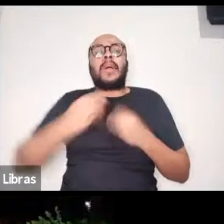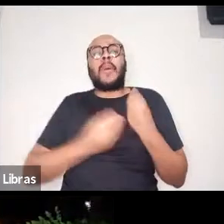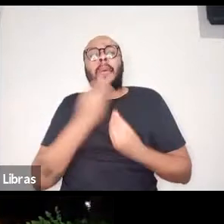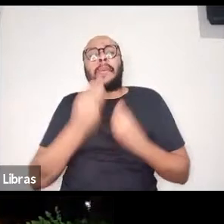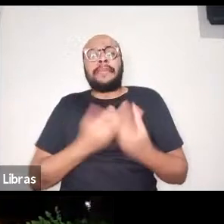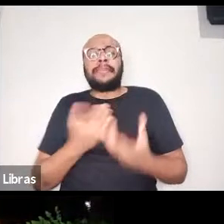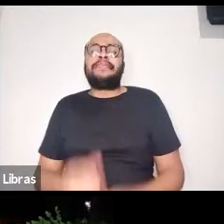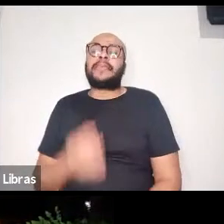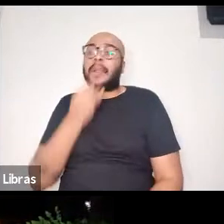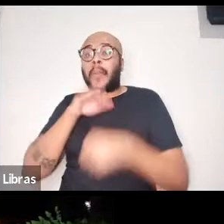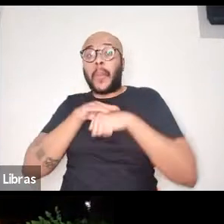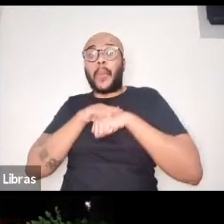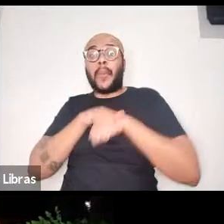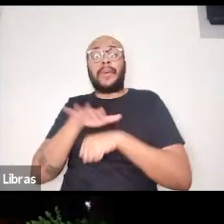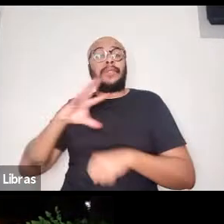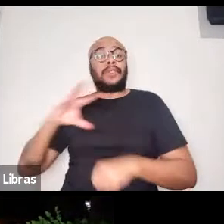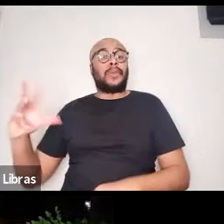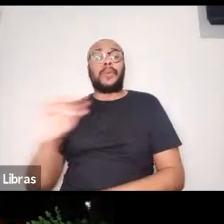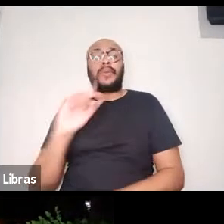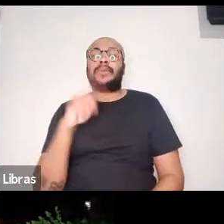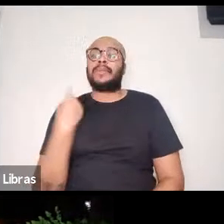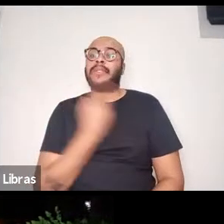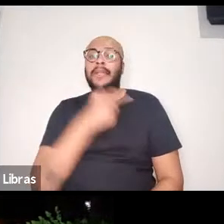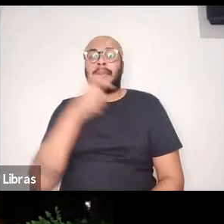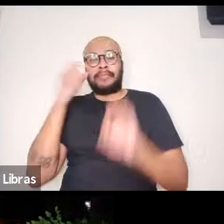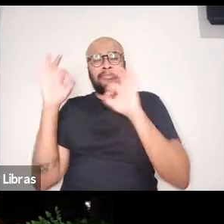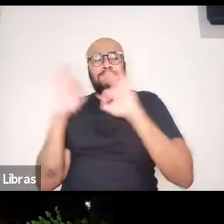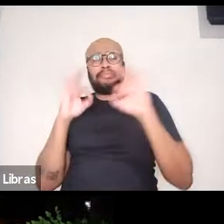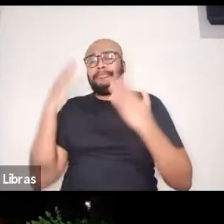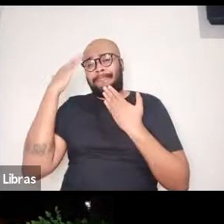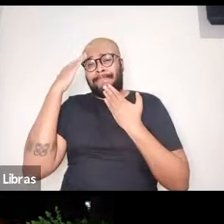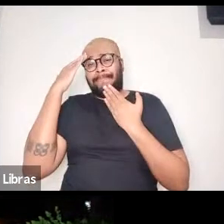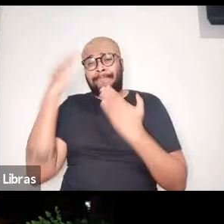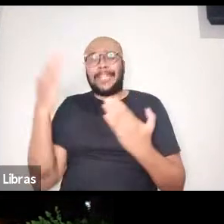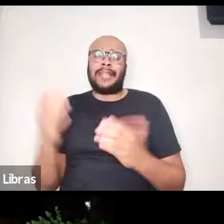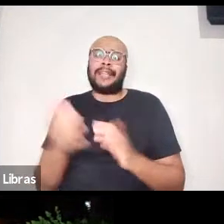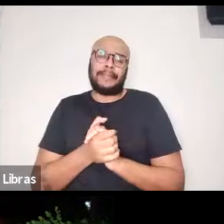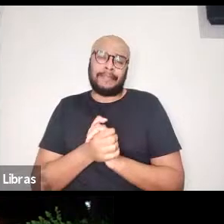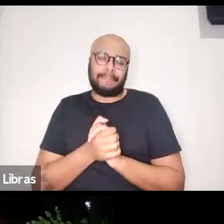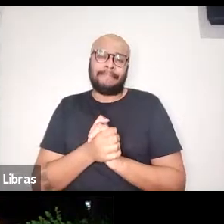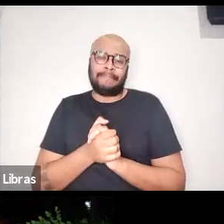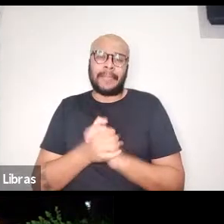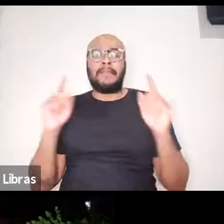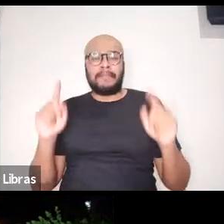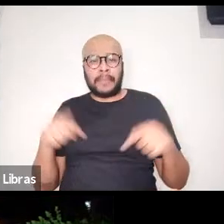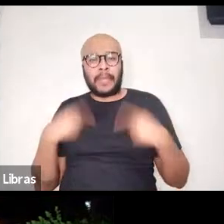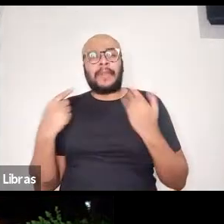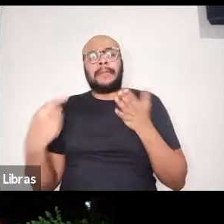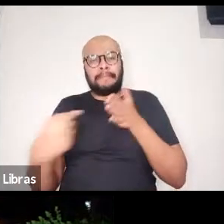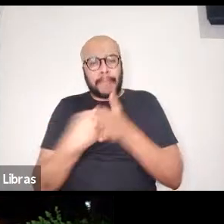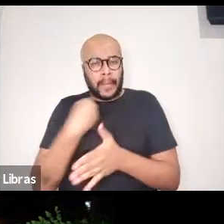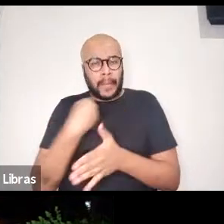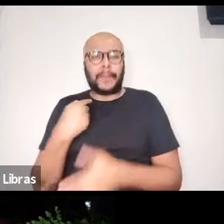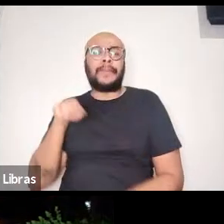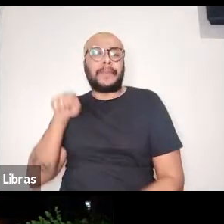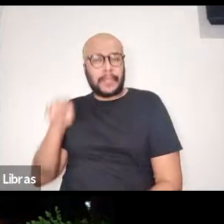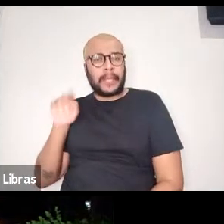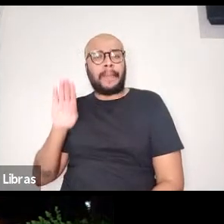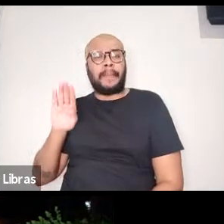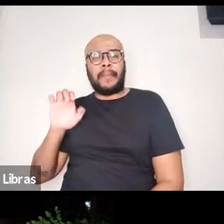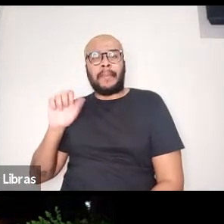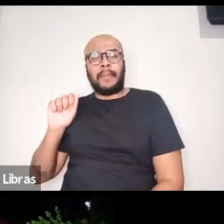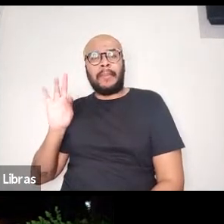boa noite para todos nós, agradeço imensamente a provocação feita por Beatriz